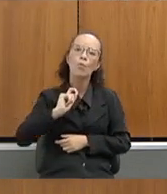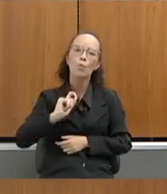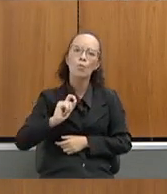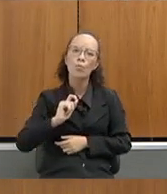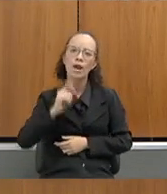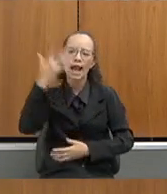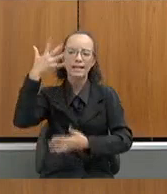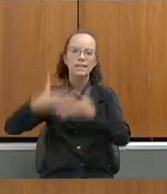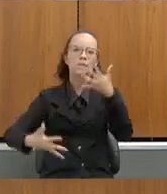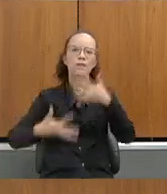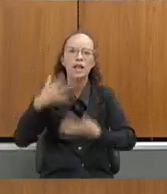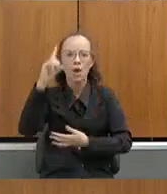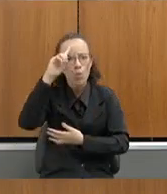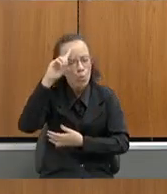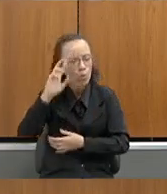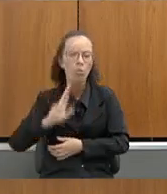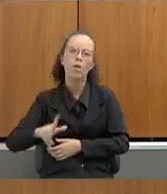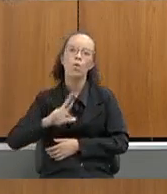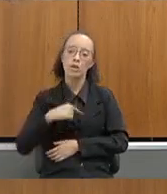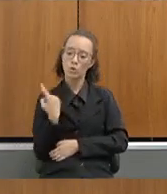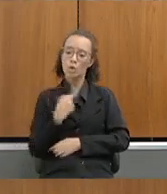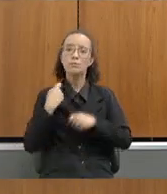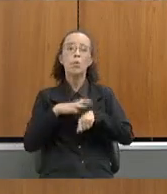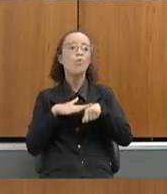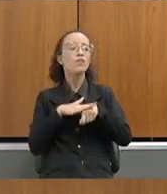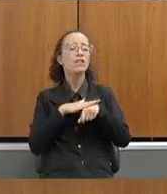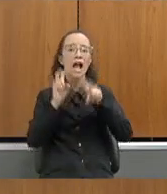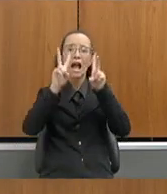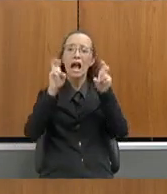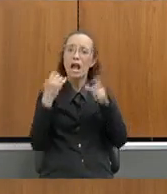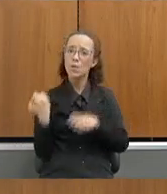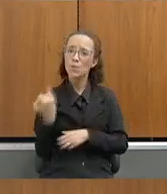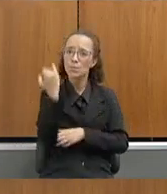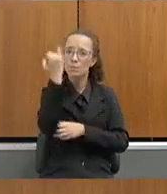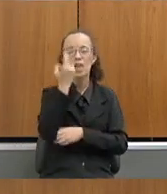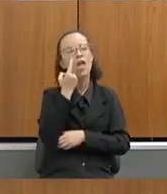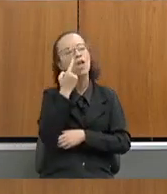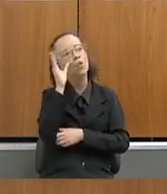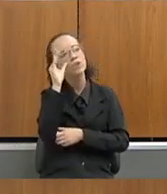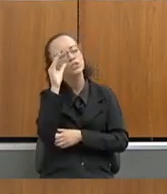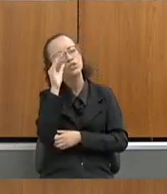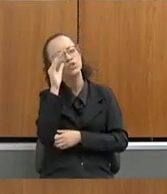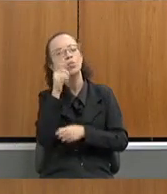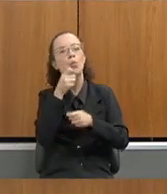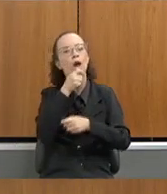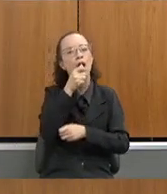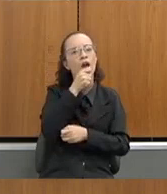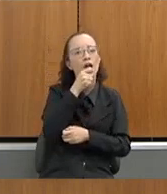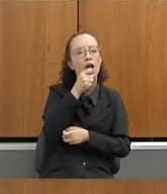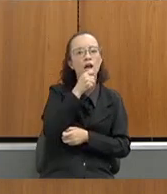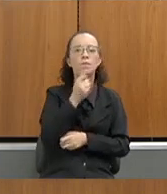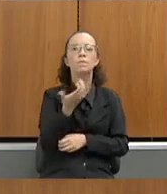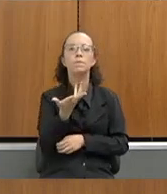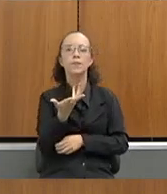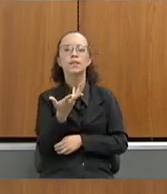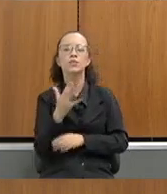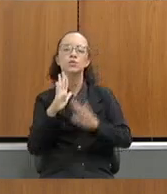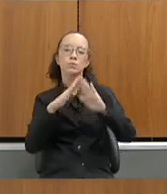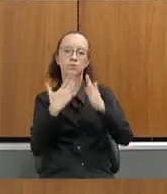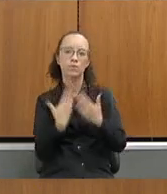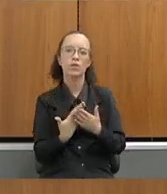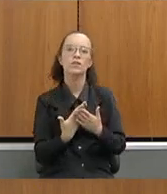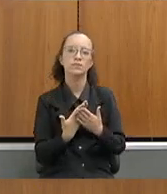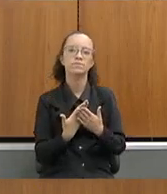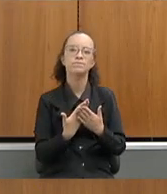atrapalhar a rotina. Nós precisamos conversar sobre essas questões. Eu vi uma entrevista de uma escola